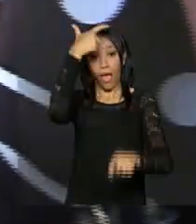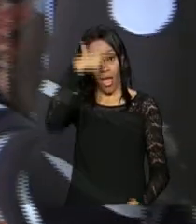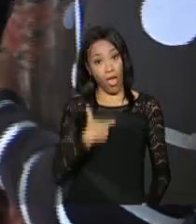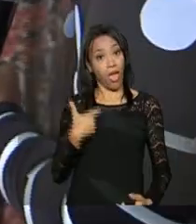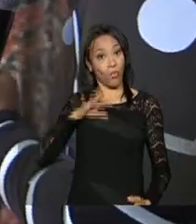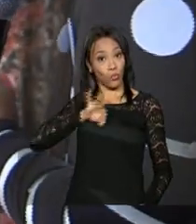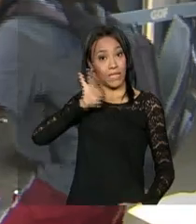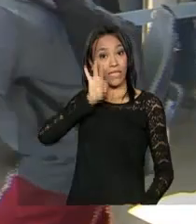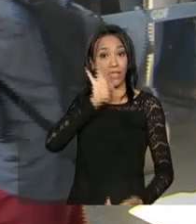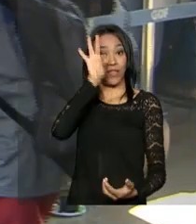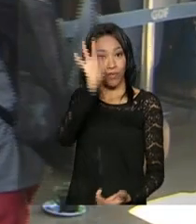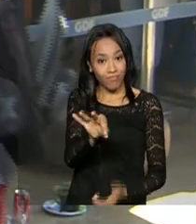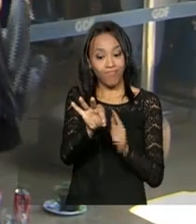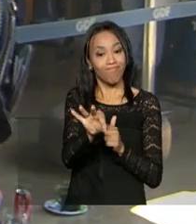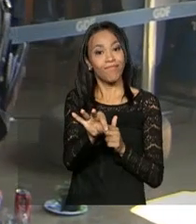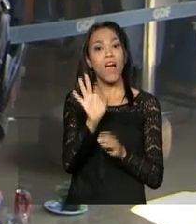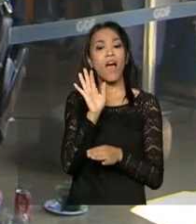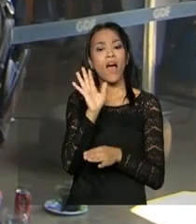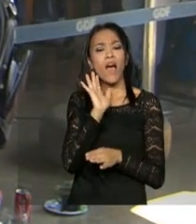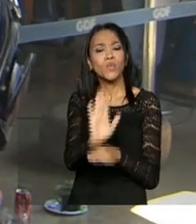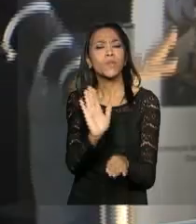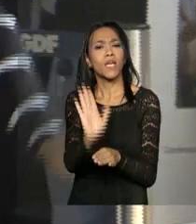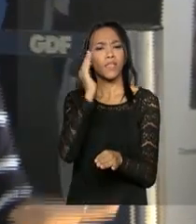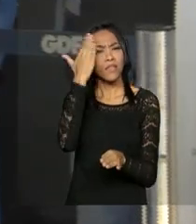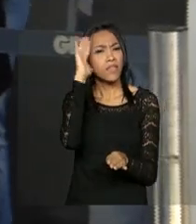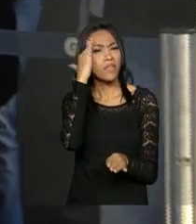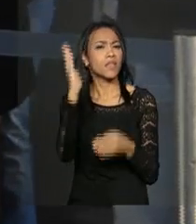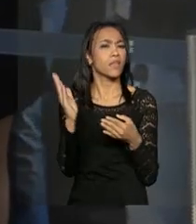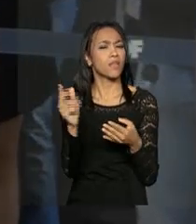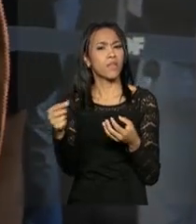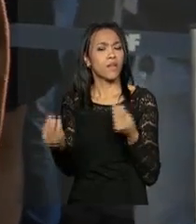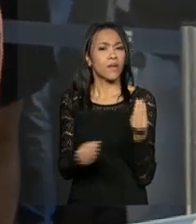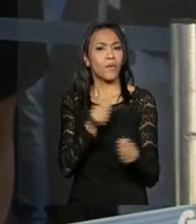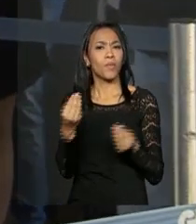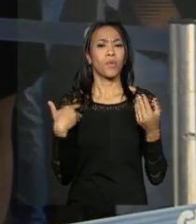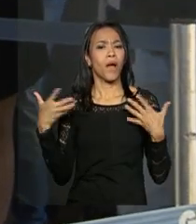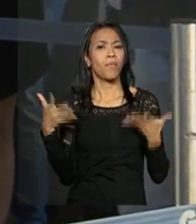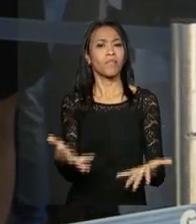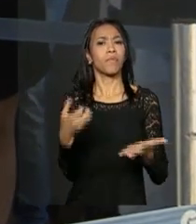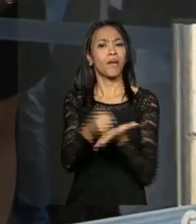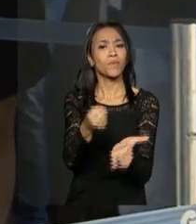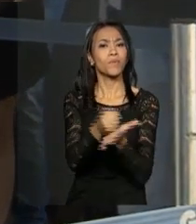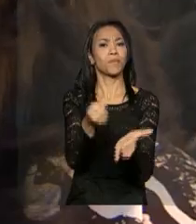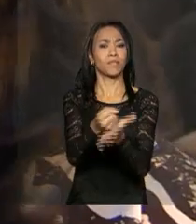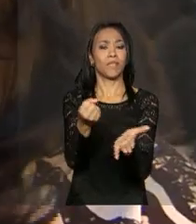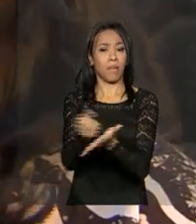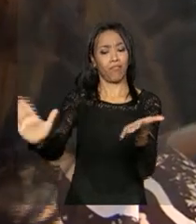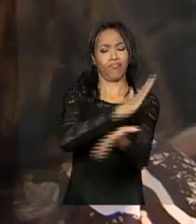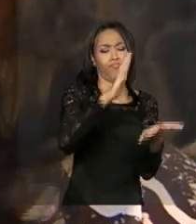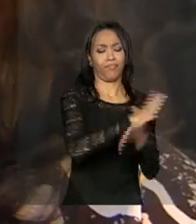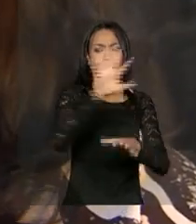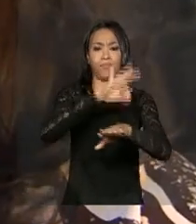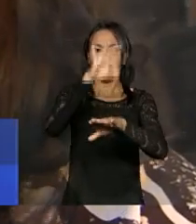aegypti para ajudar os alunos a entender melhor a participação da comunidade no combate ao mosquito. Esse